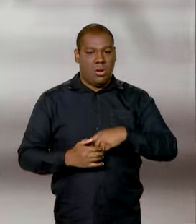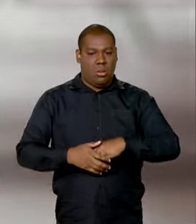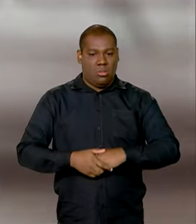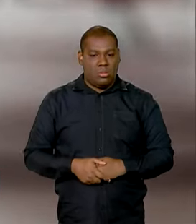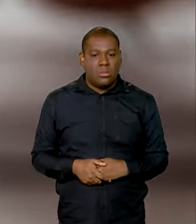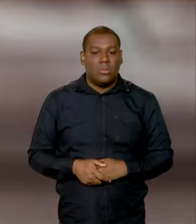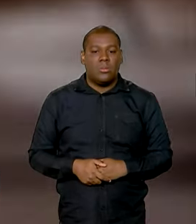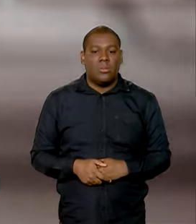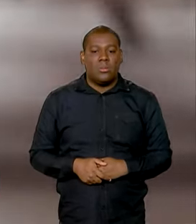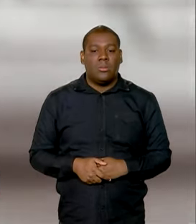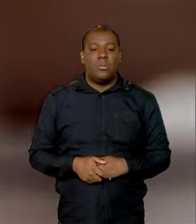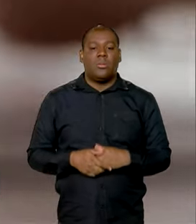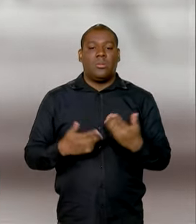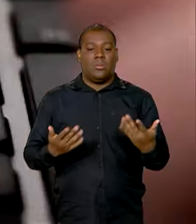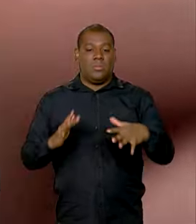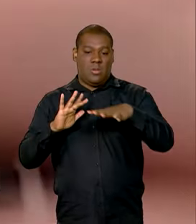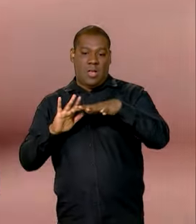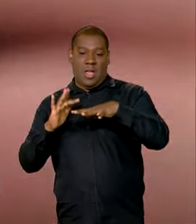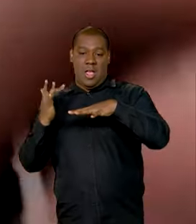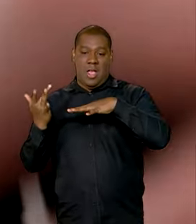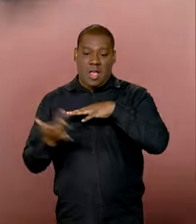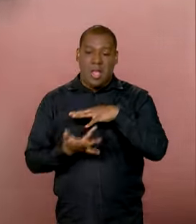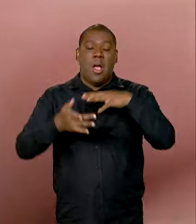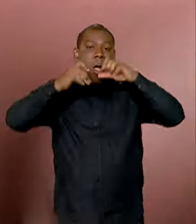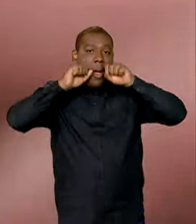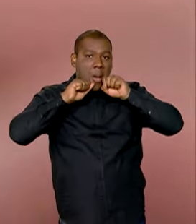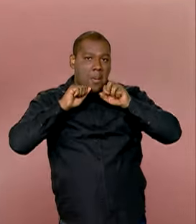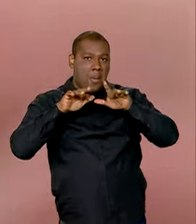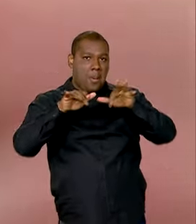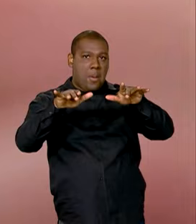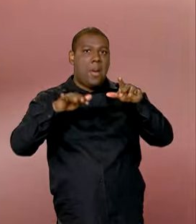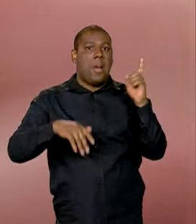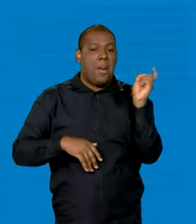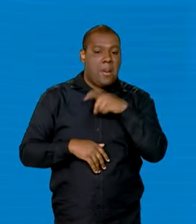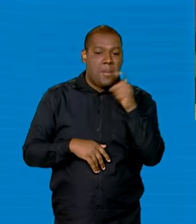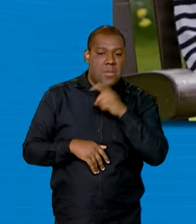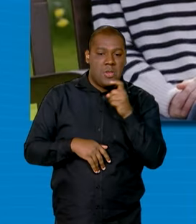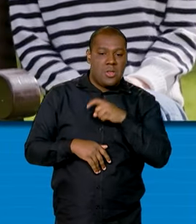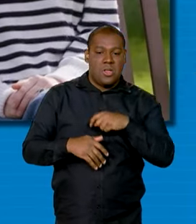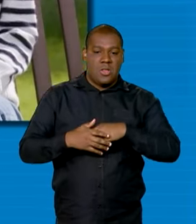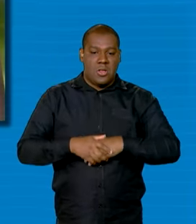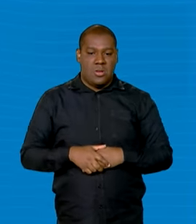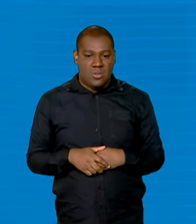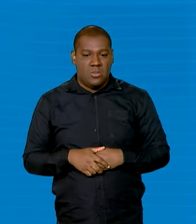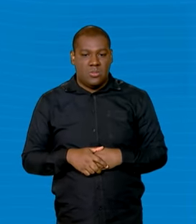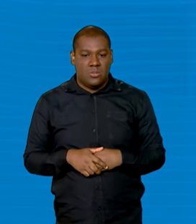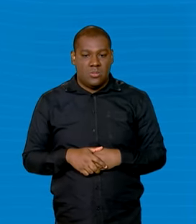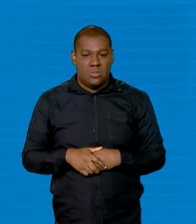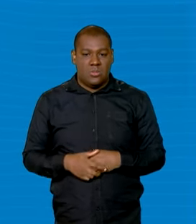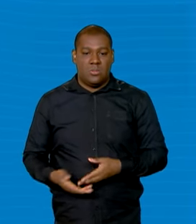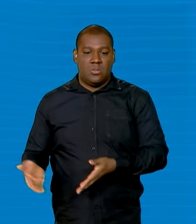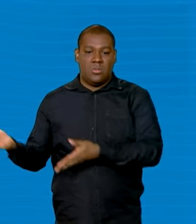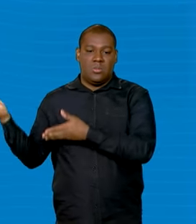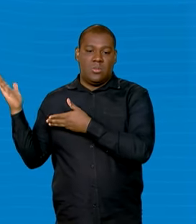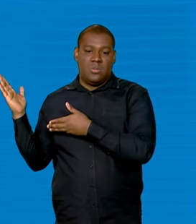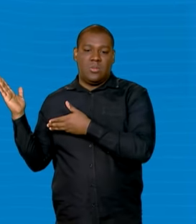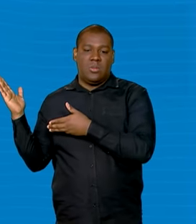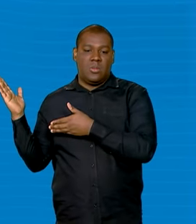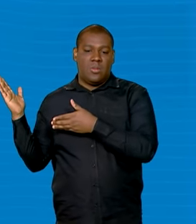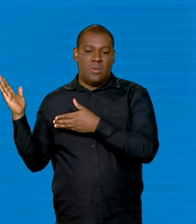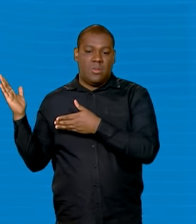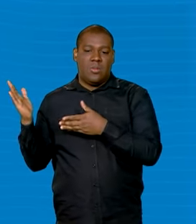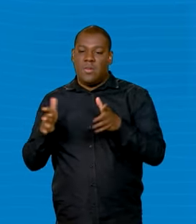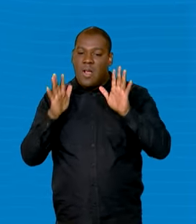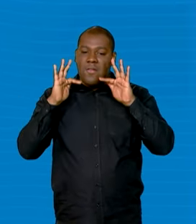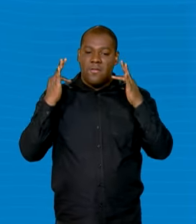Nesses conteúdos que circulam no mundo virtual, foram citadas também, em verdade, desenvolvendo a princesa Kate Middleton,